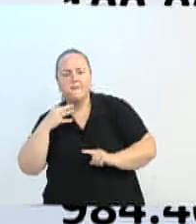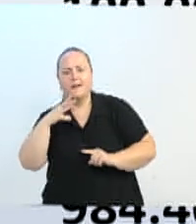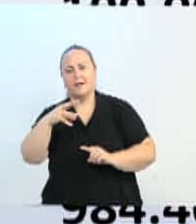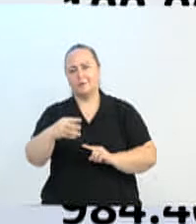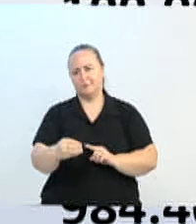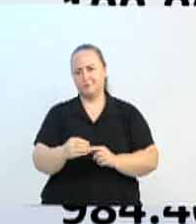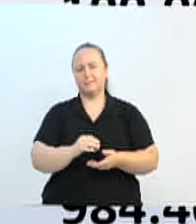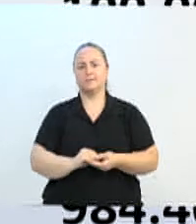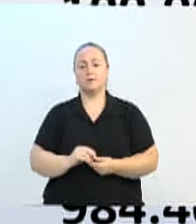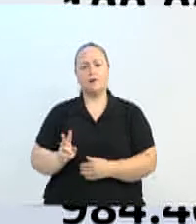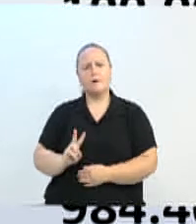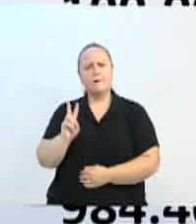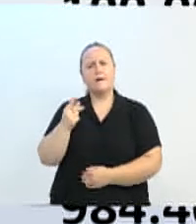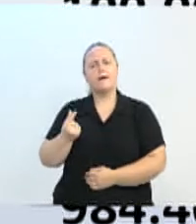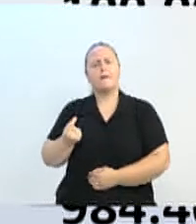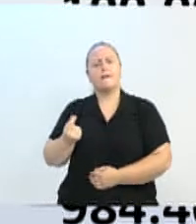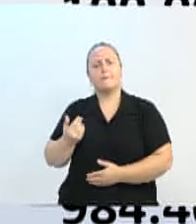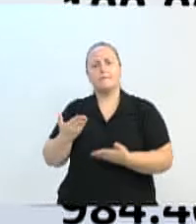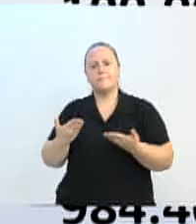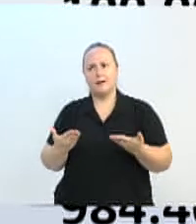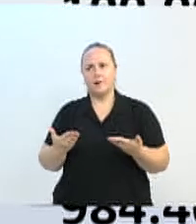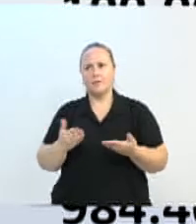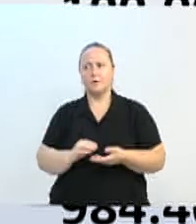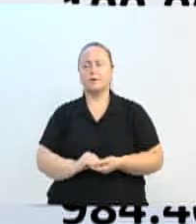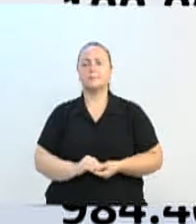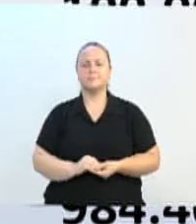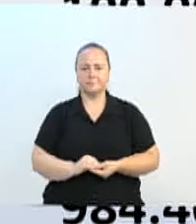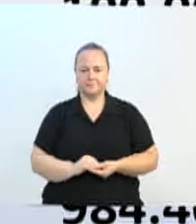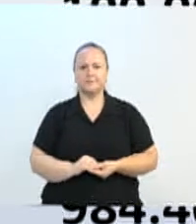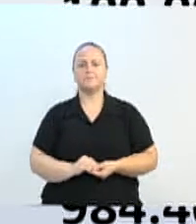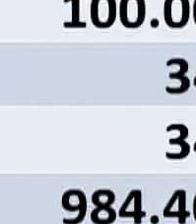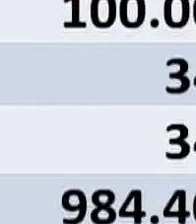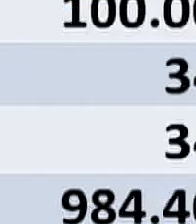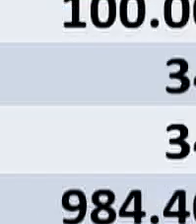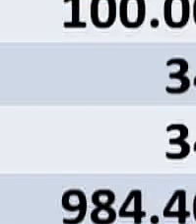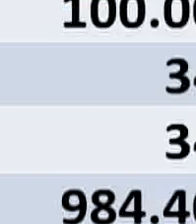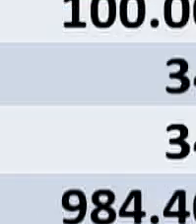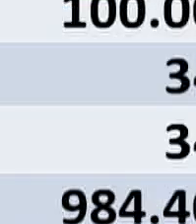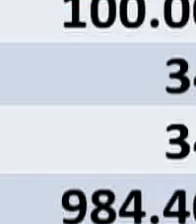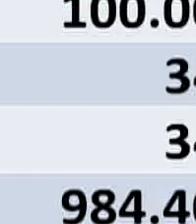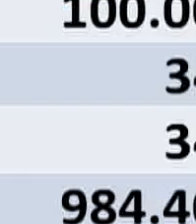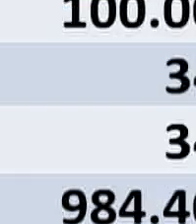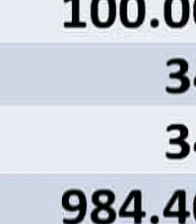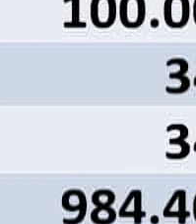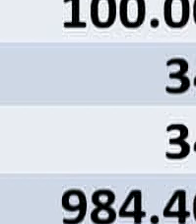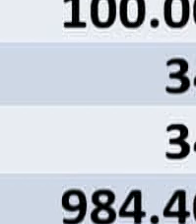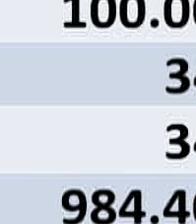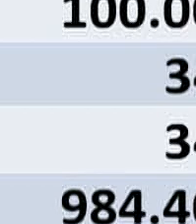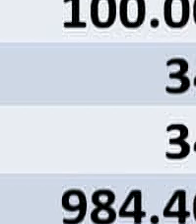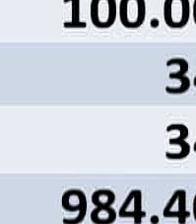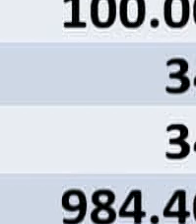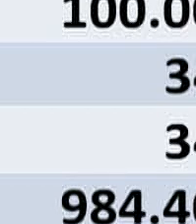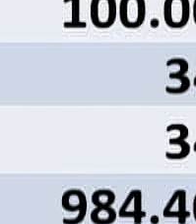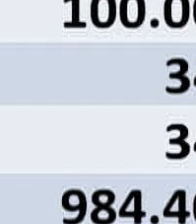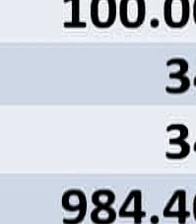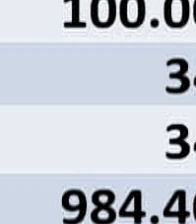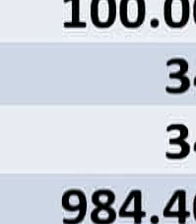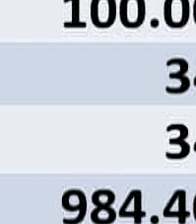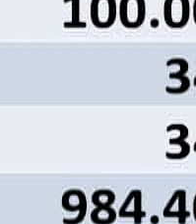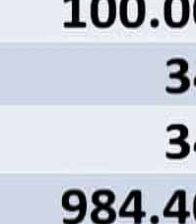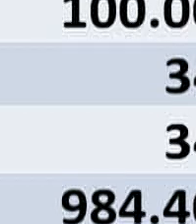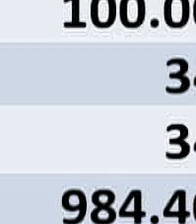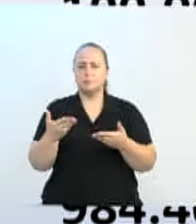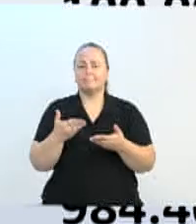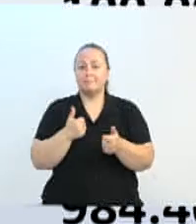de valores, começamos com o valor de folha de pagamento da ordem de 326 mil, e hoje nós estamos com quase um